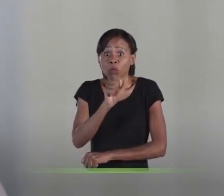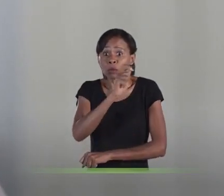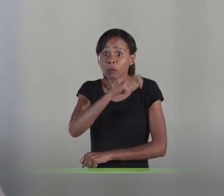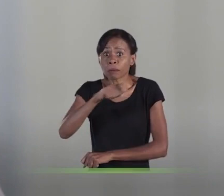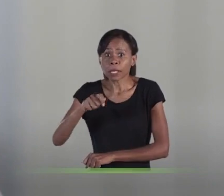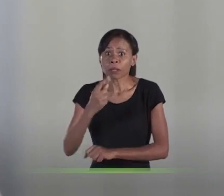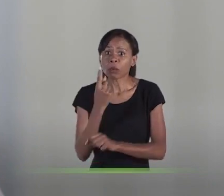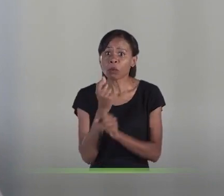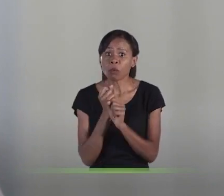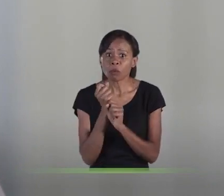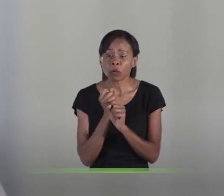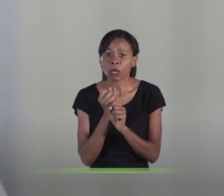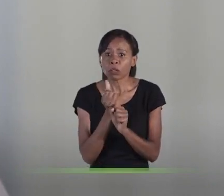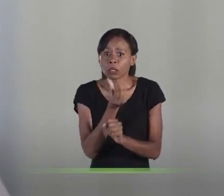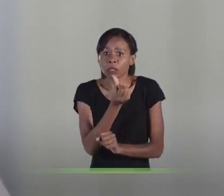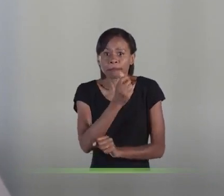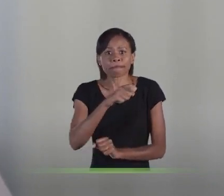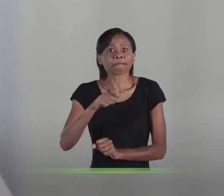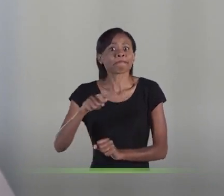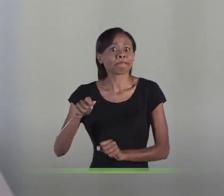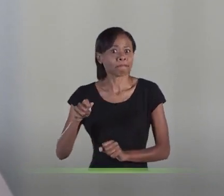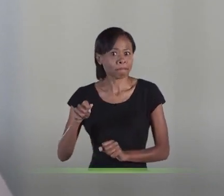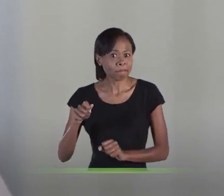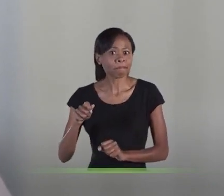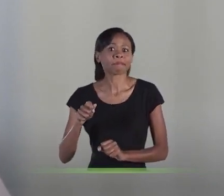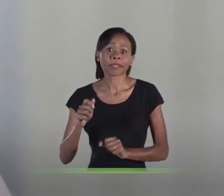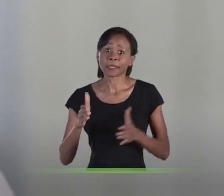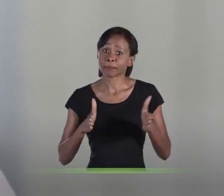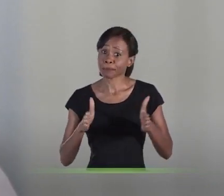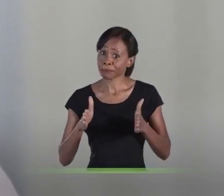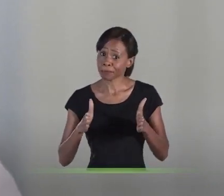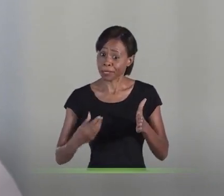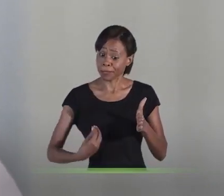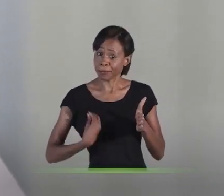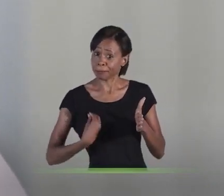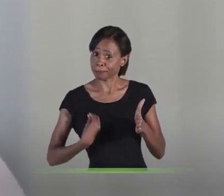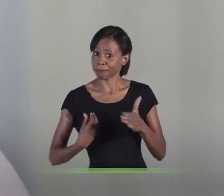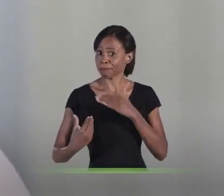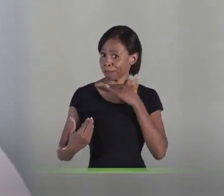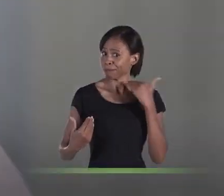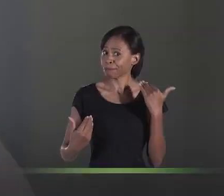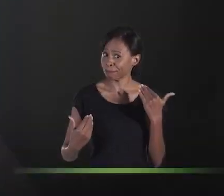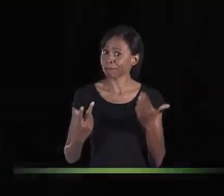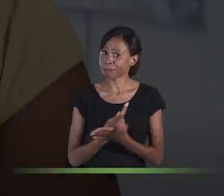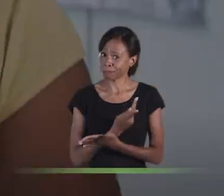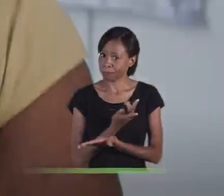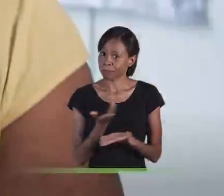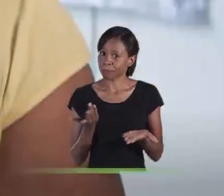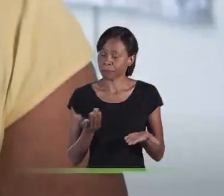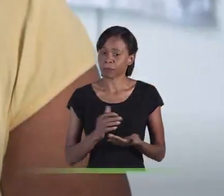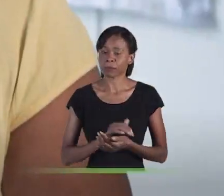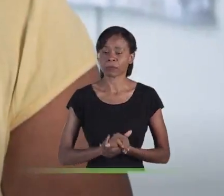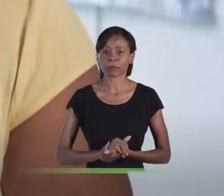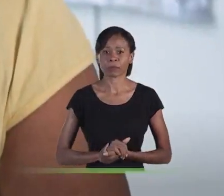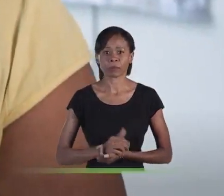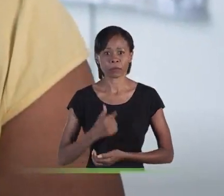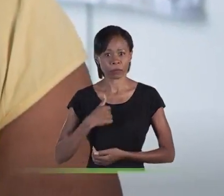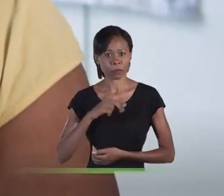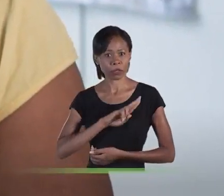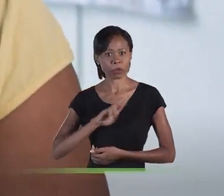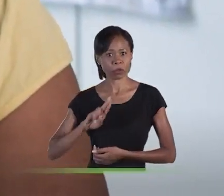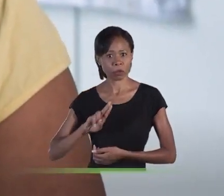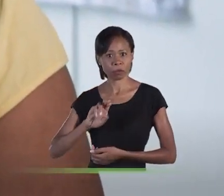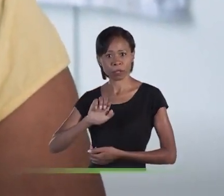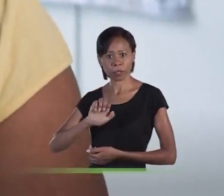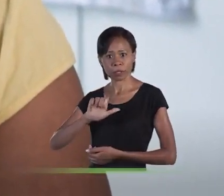ano e meio, gente. Essa pode ser a diferença entre a vida e a morte. Meu nome é Elayne Prudência